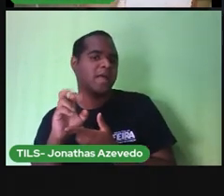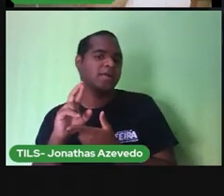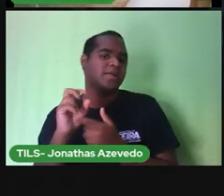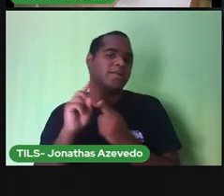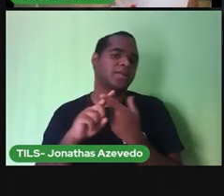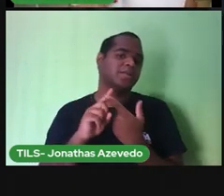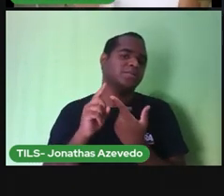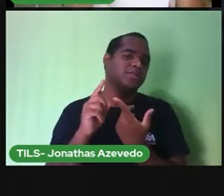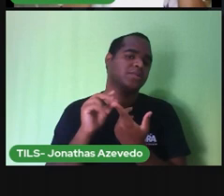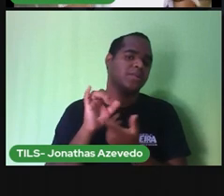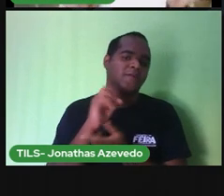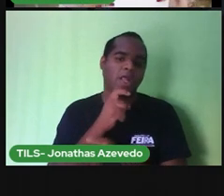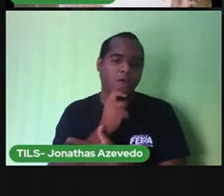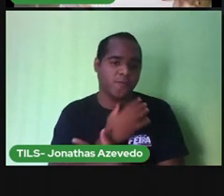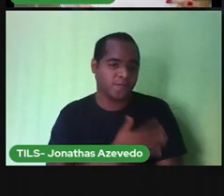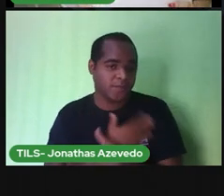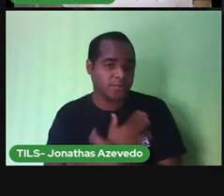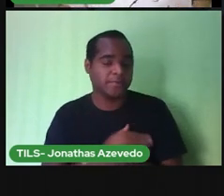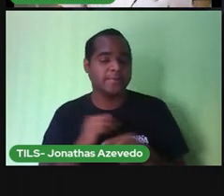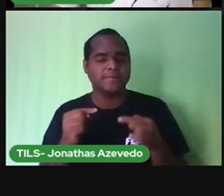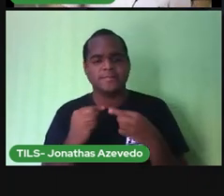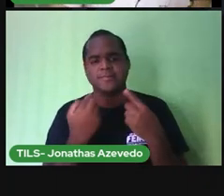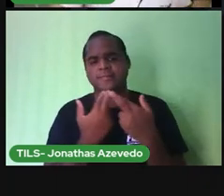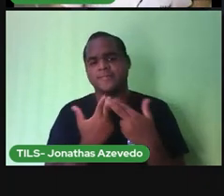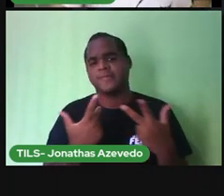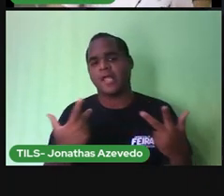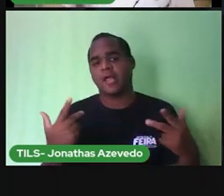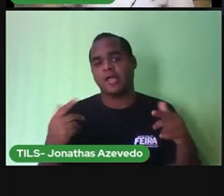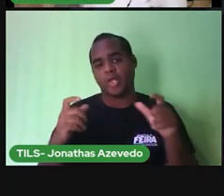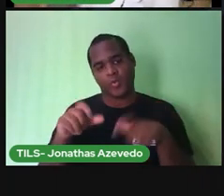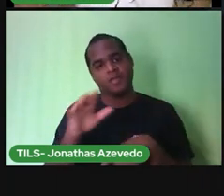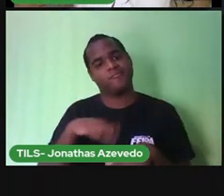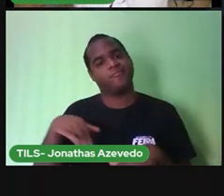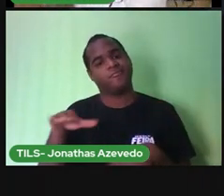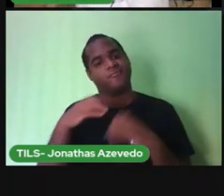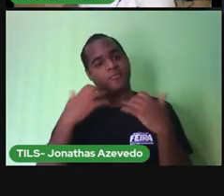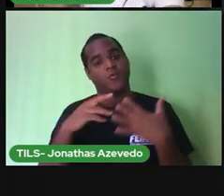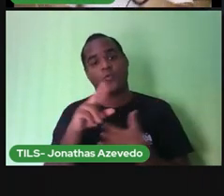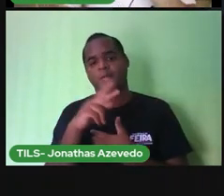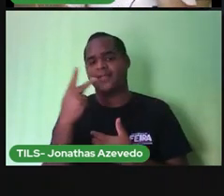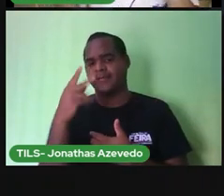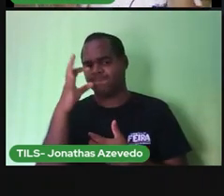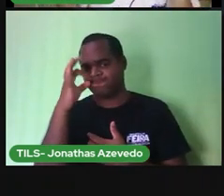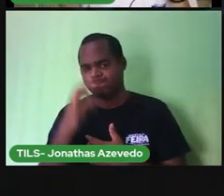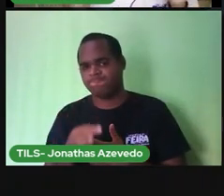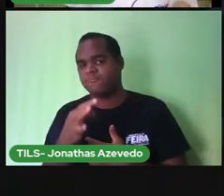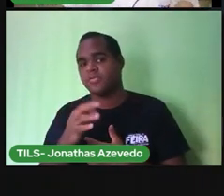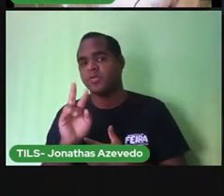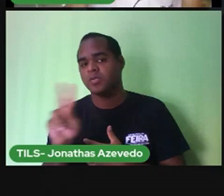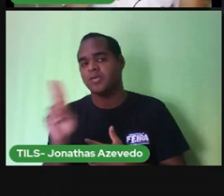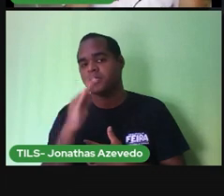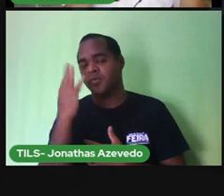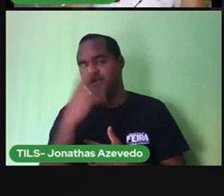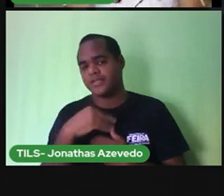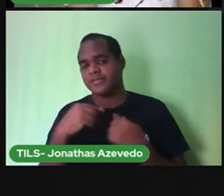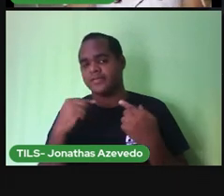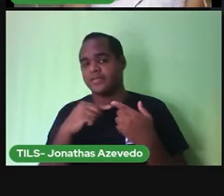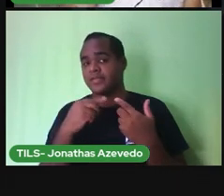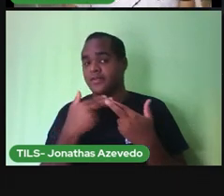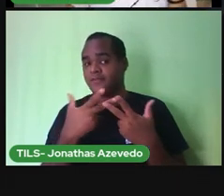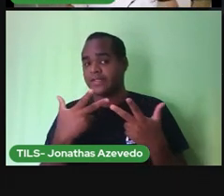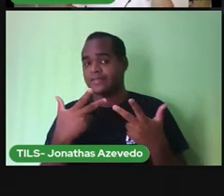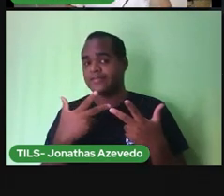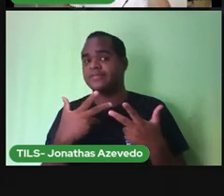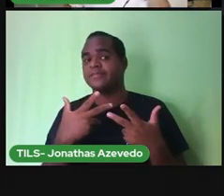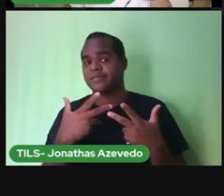inverno, coloca o nome inverno. Cada estação com o seu nome corretinho, bem bonito, bem lindo, ó. E manda